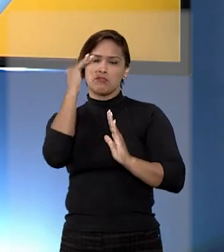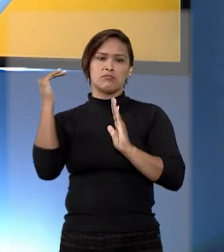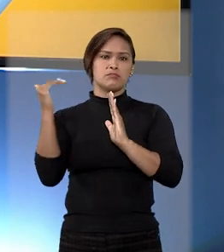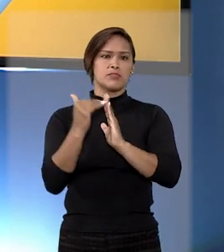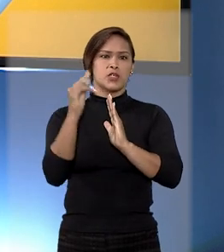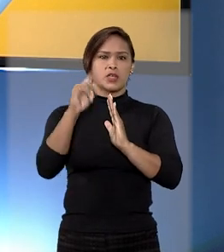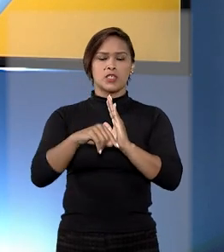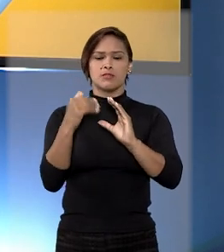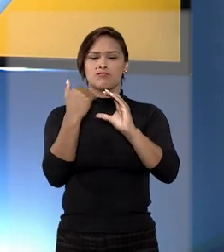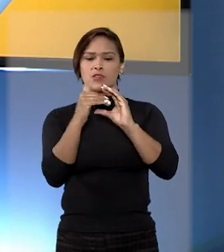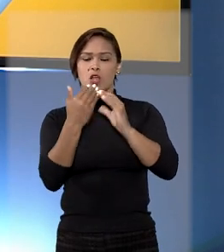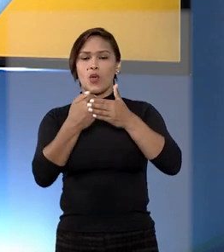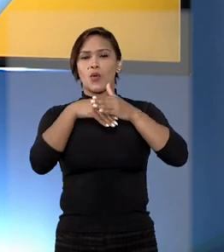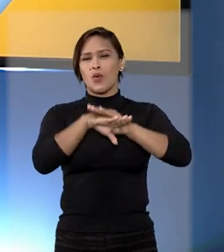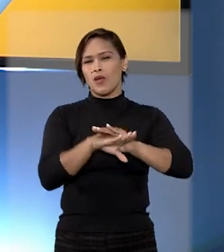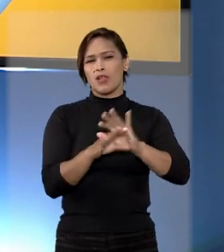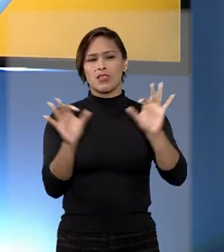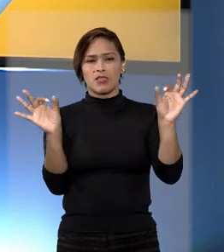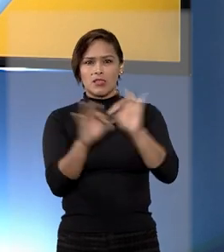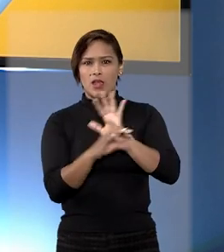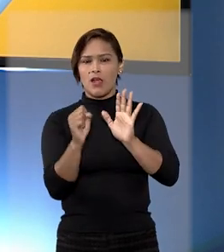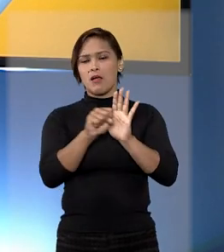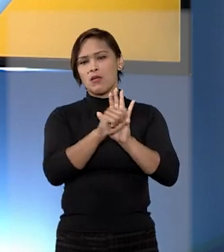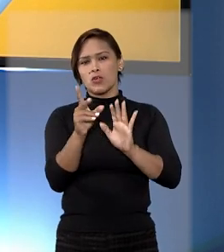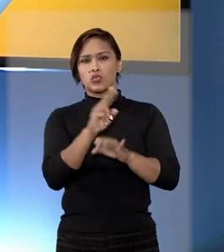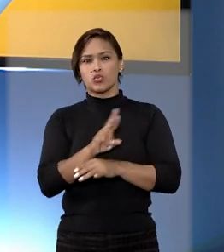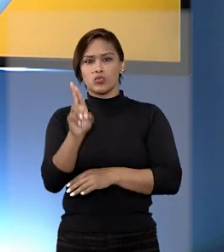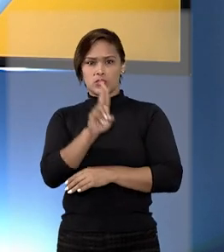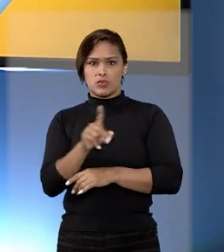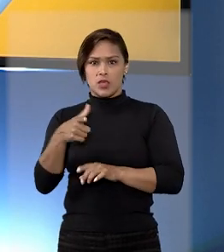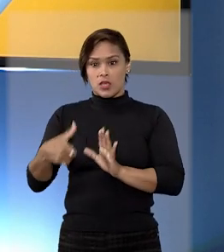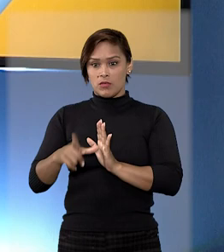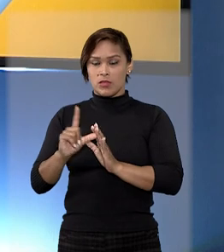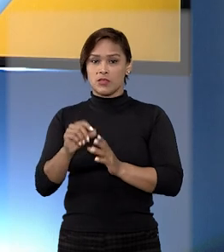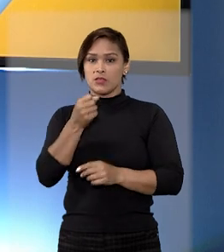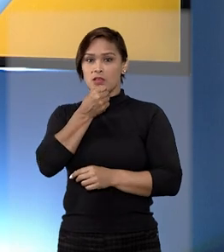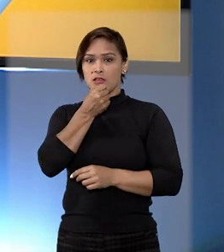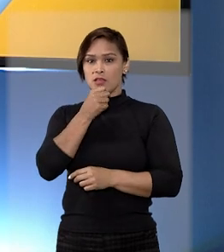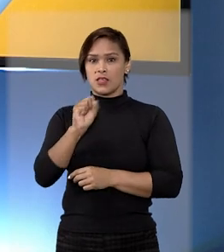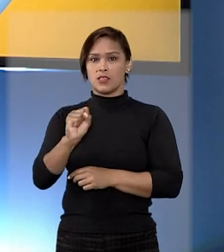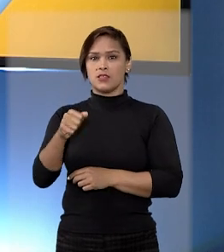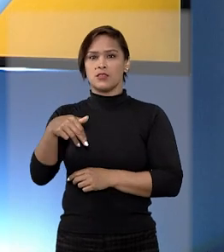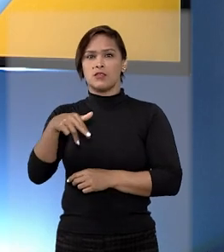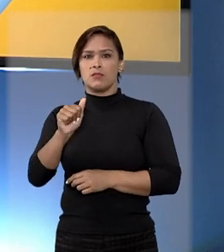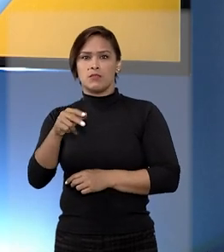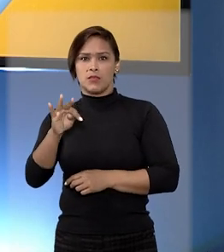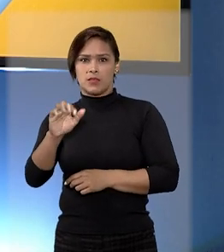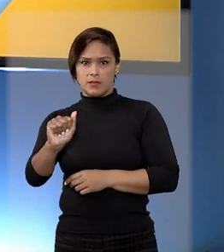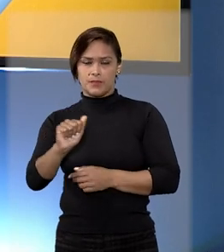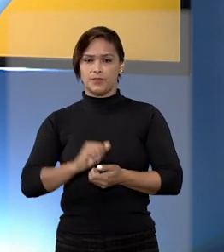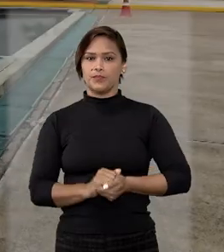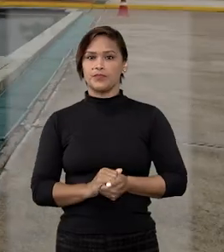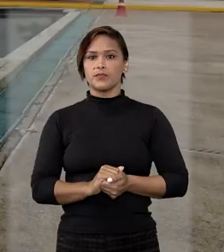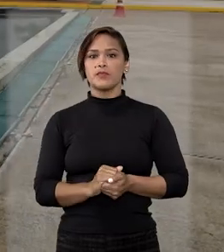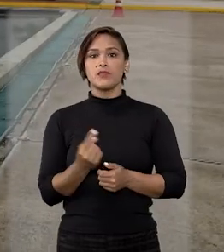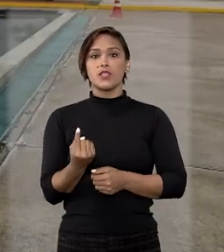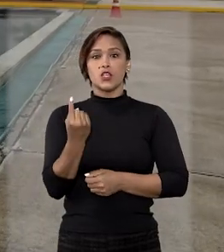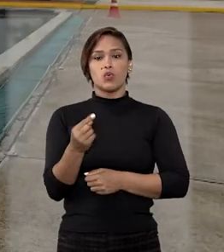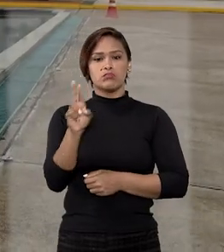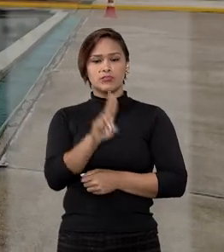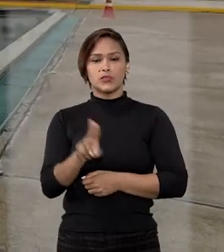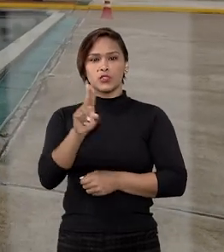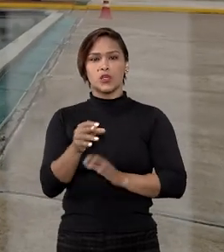tenham dever de armazenar mensagens deletadas da conta do usuário. A reportagem é de Samanta Peçanha. Um